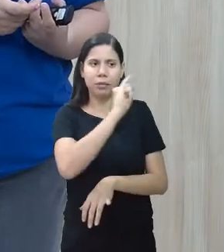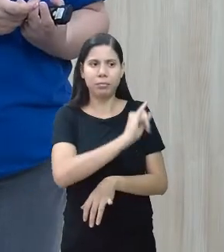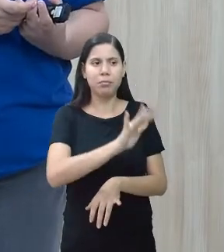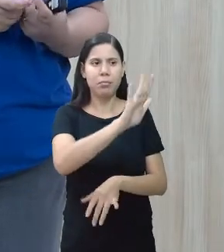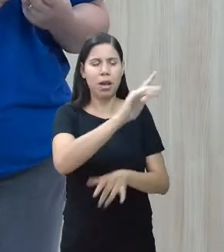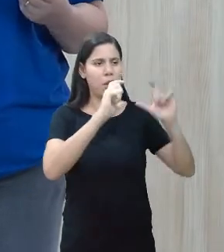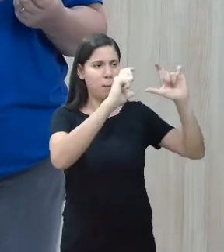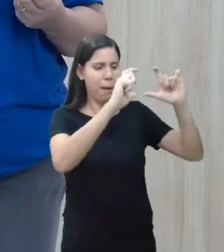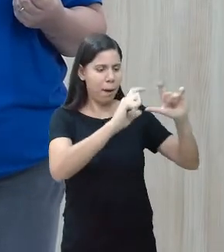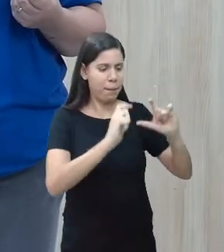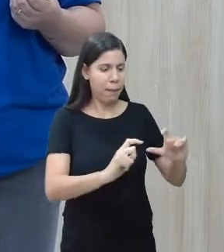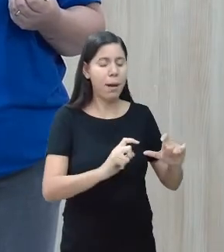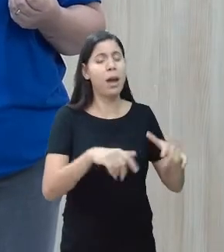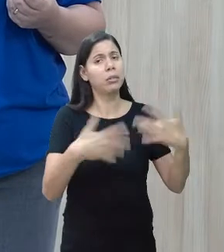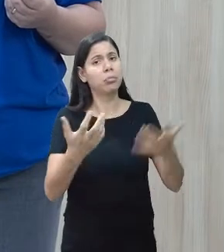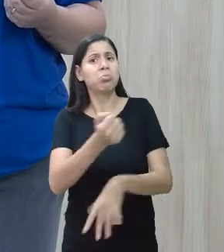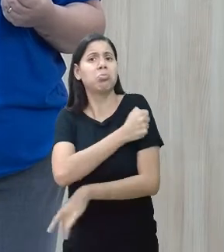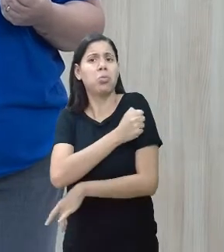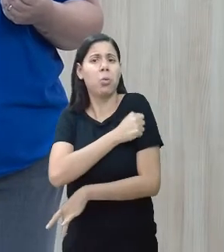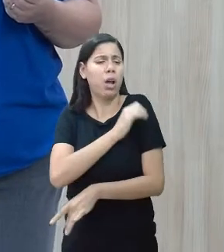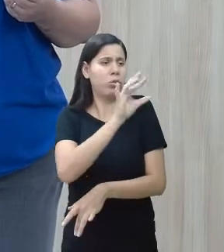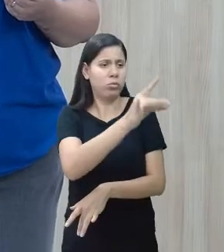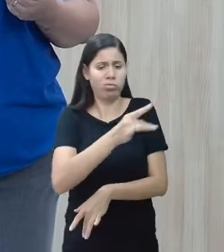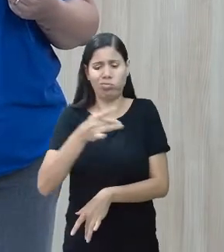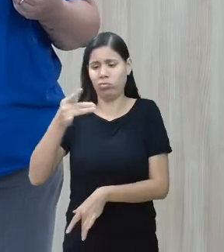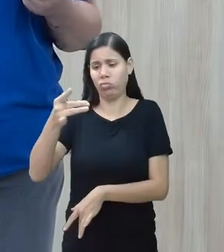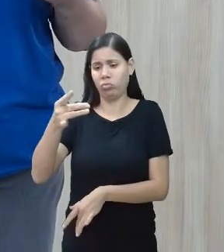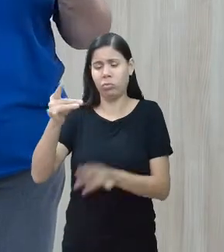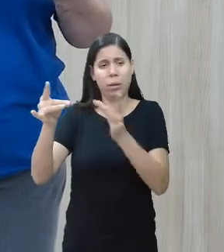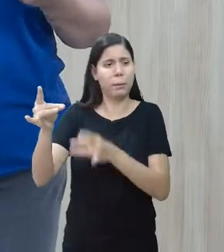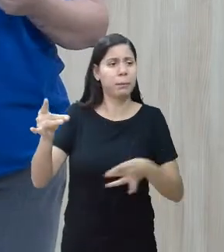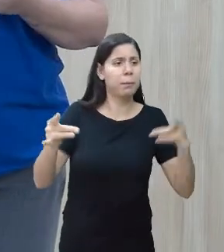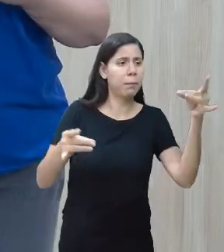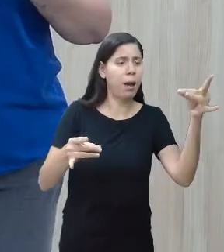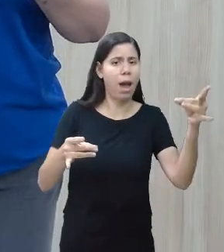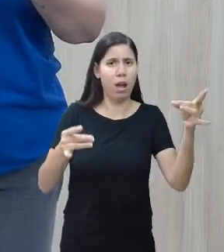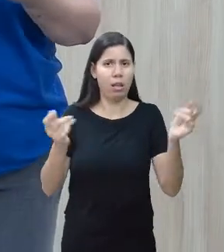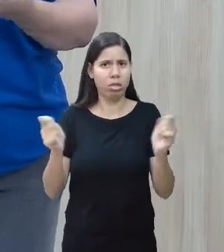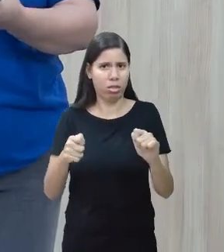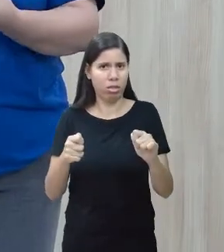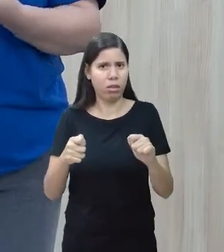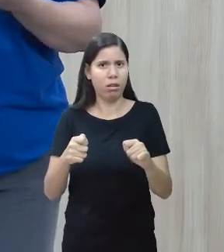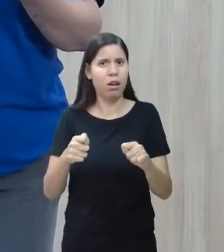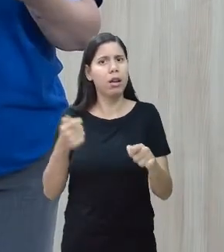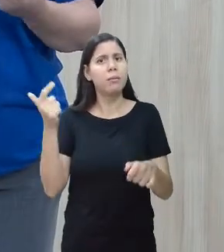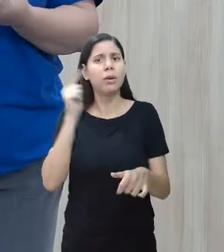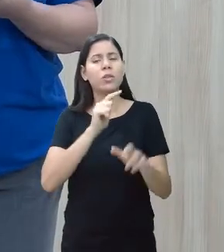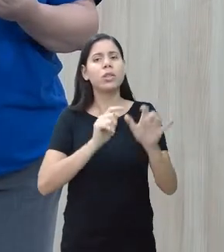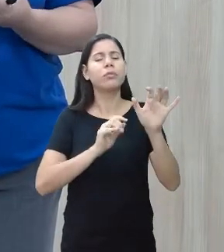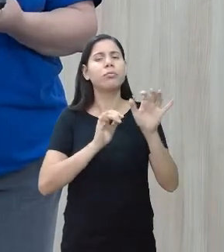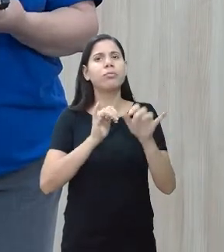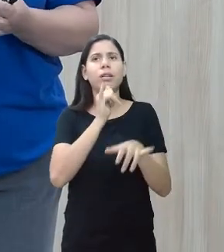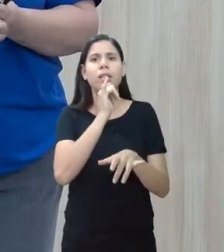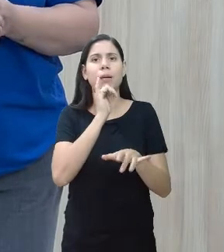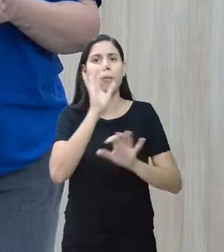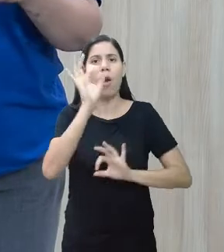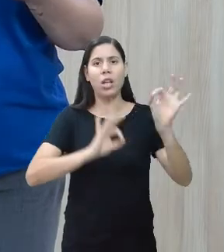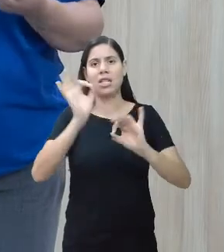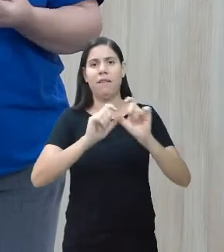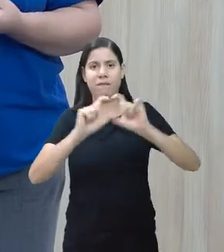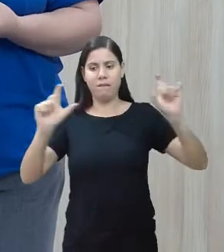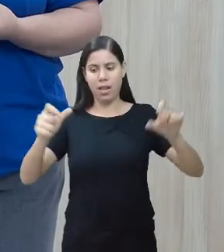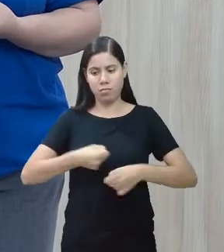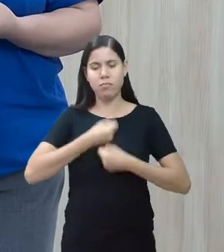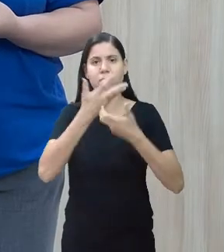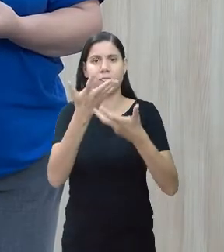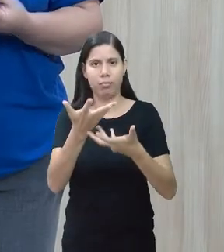figuras. E ali o estudante tira cada card para poder dizer o que quer, para poder se